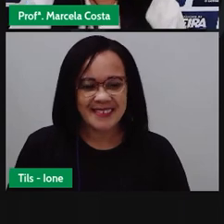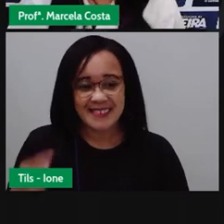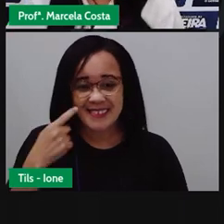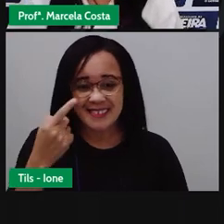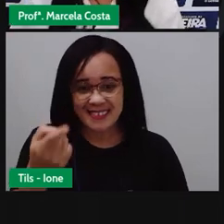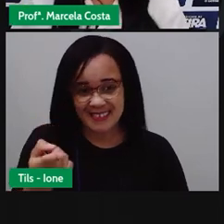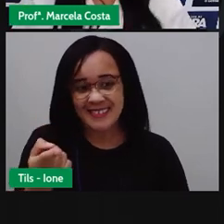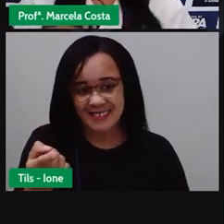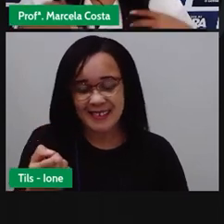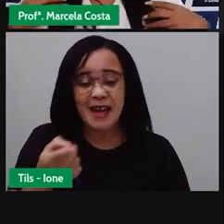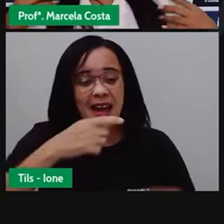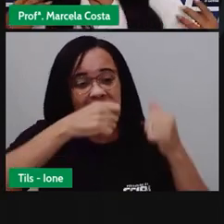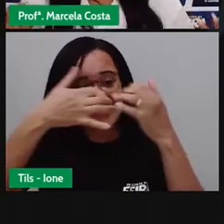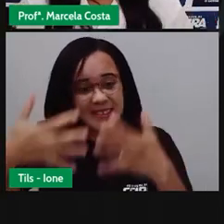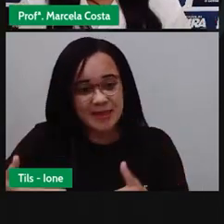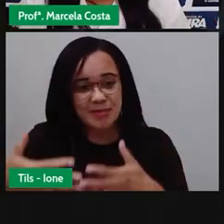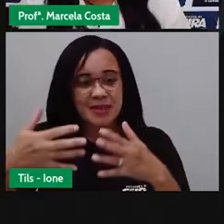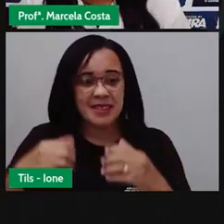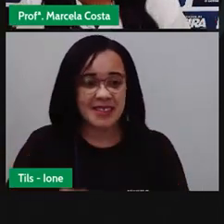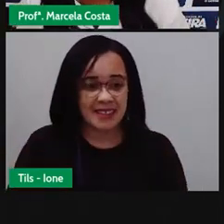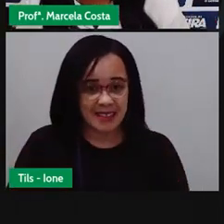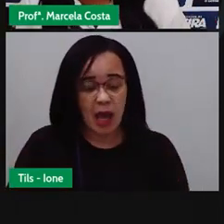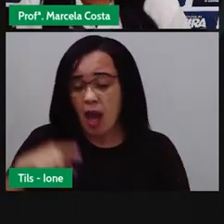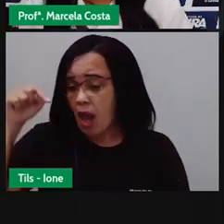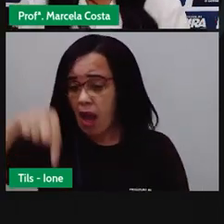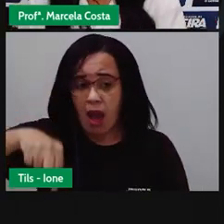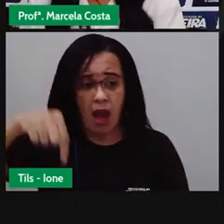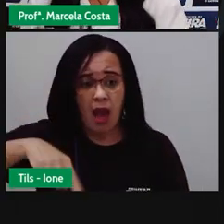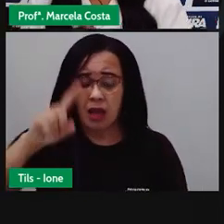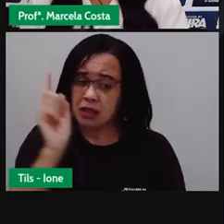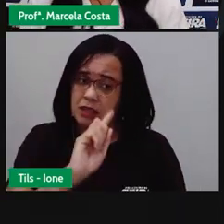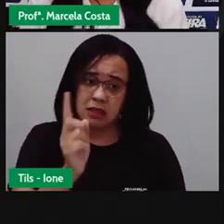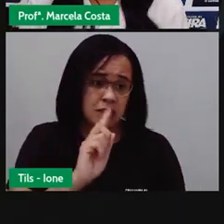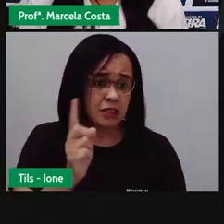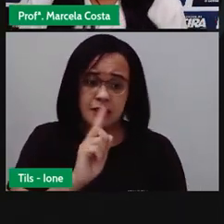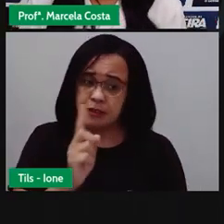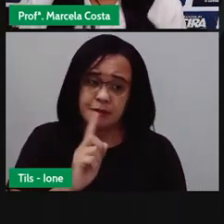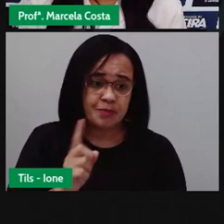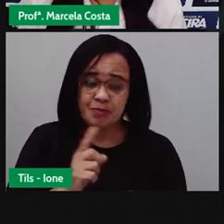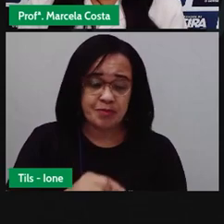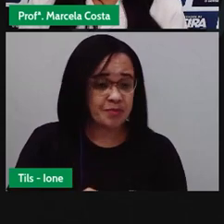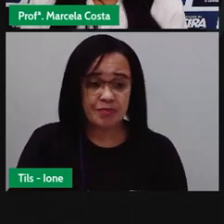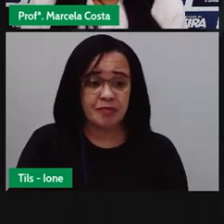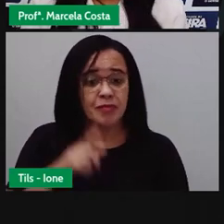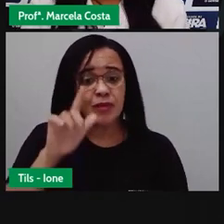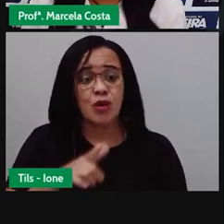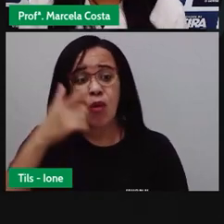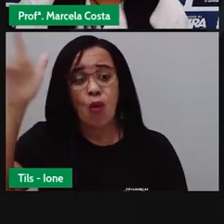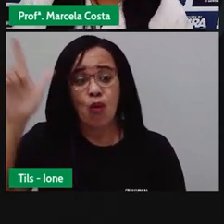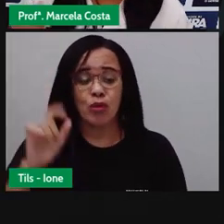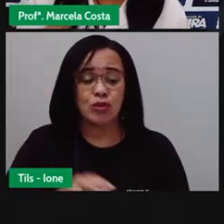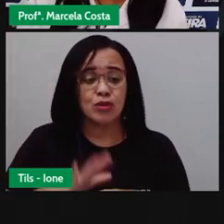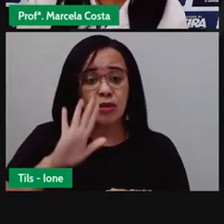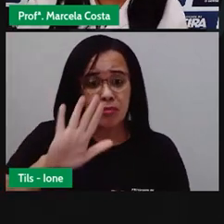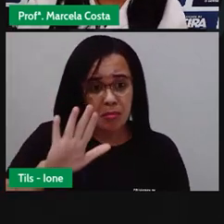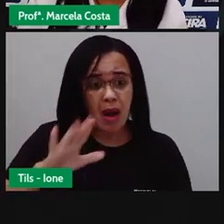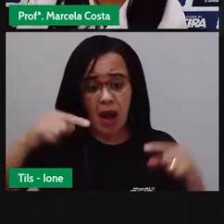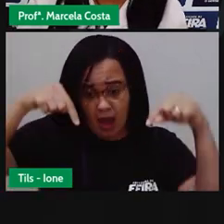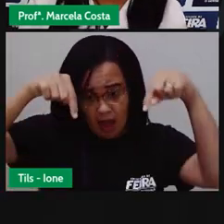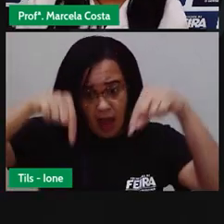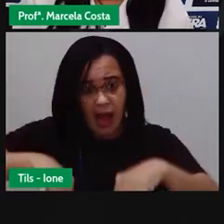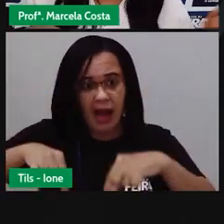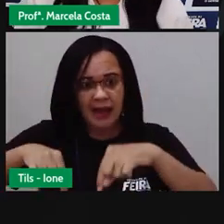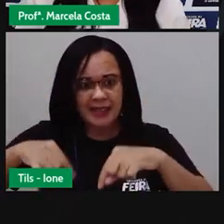E ela conta que ela não é daqui de Feira de Santana. Ela construiu a história dela, Parte da história dela aqui no